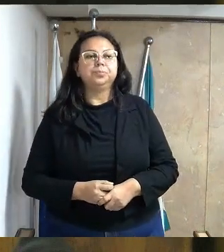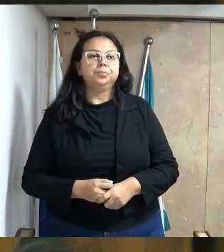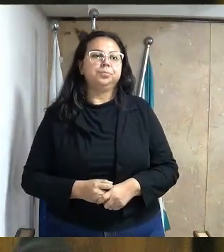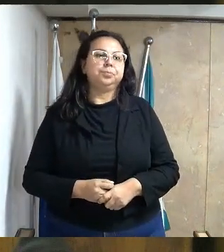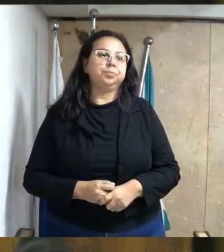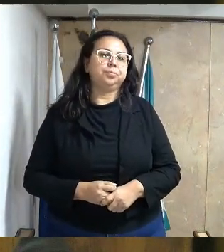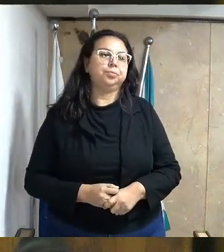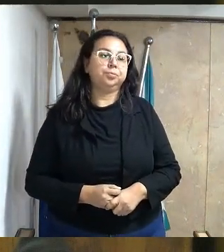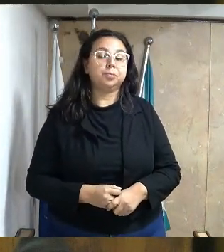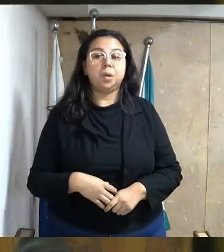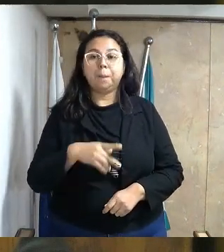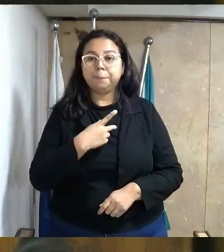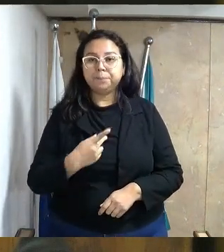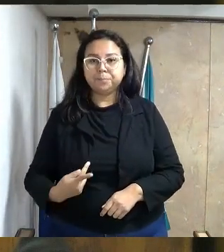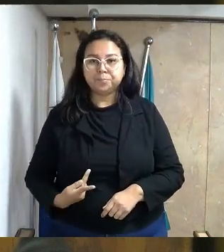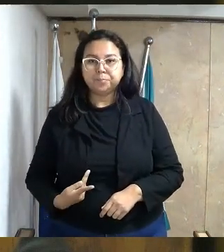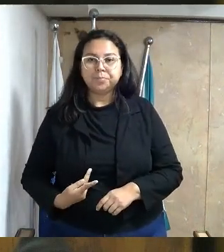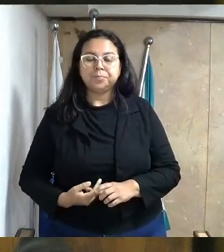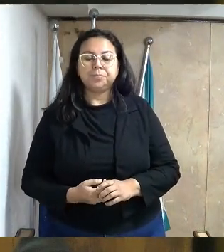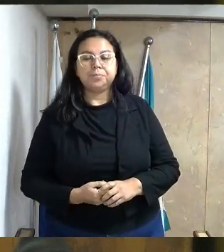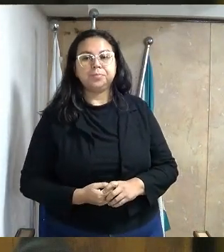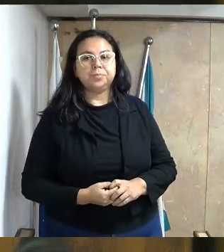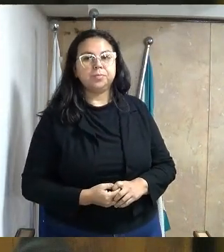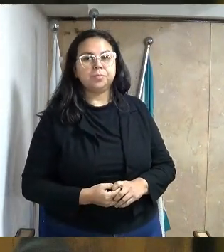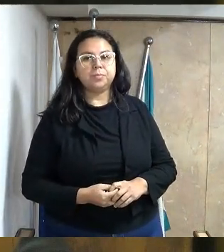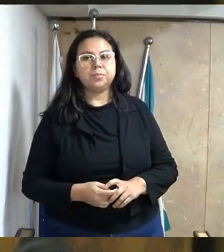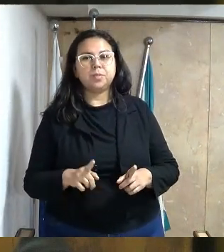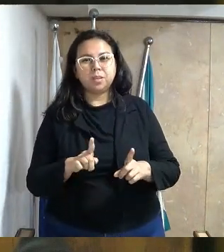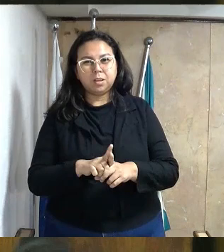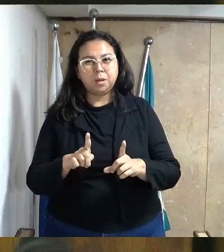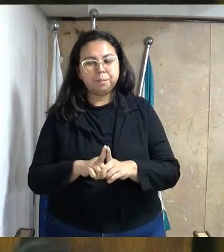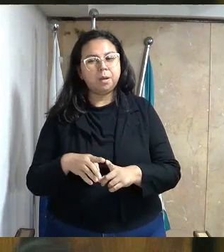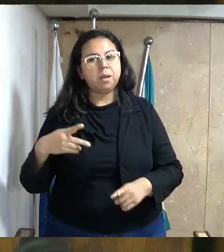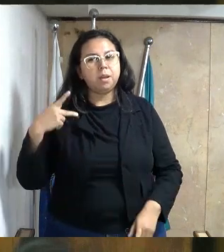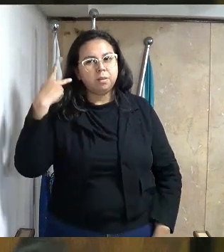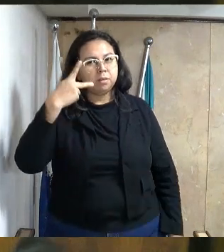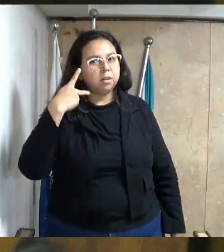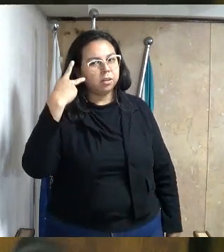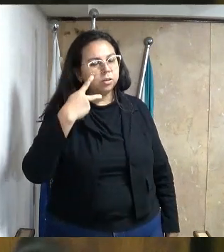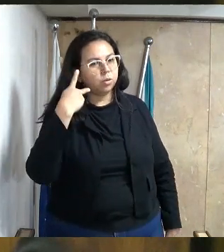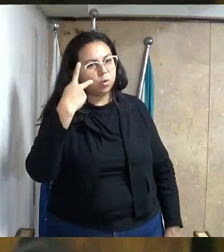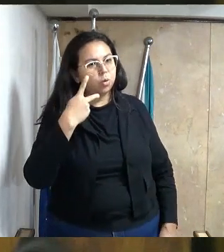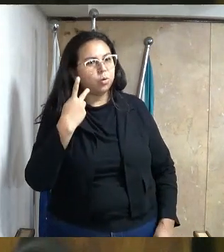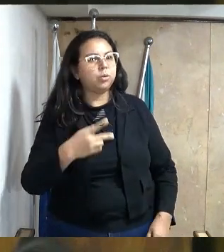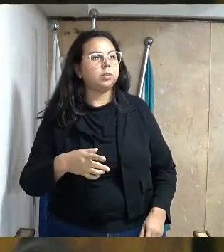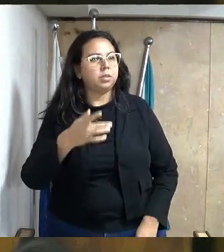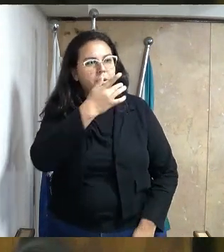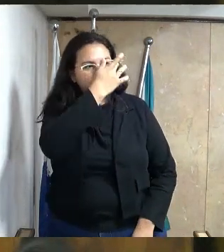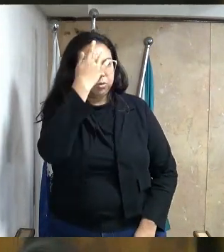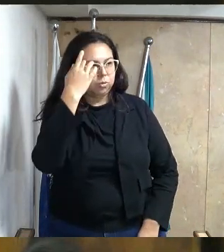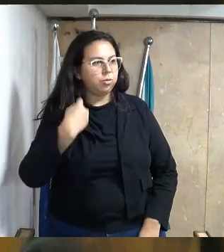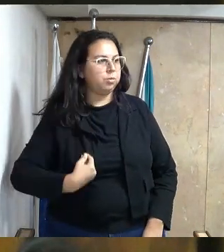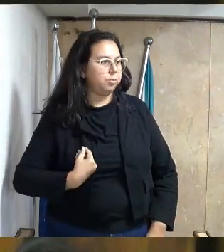Senhor presidente, caros colegas parlamentares e cidadãos presentes.